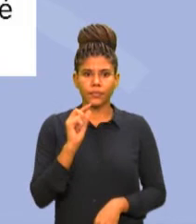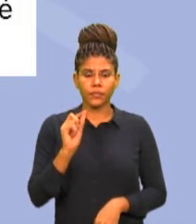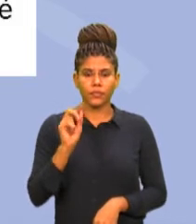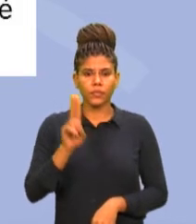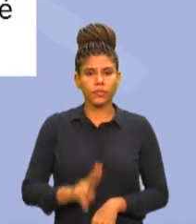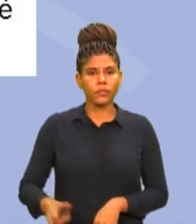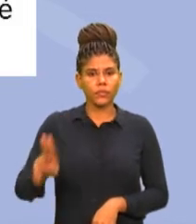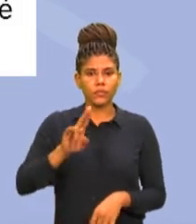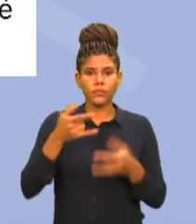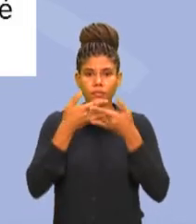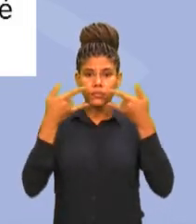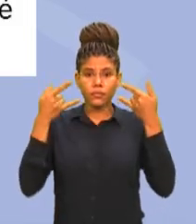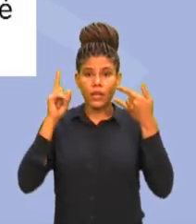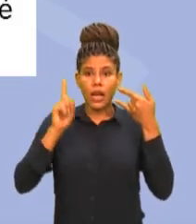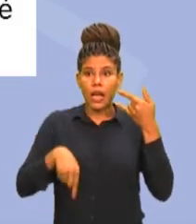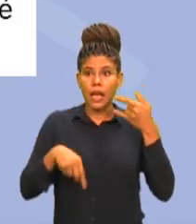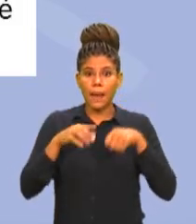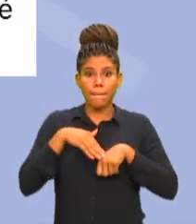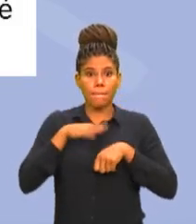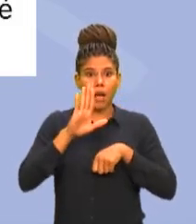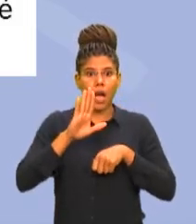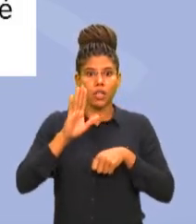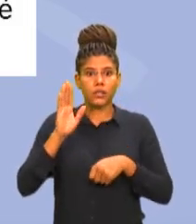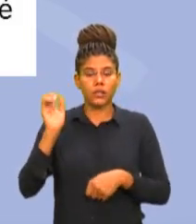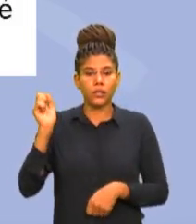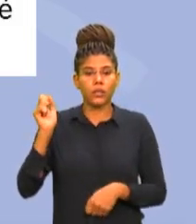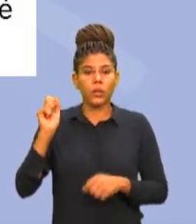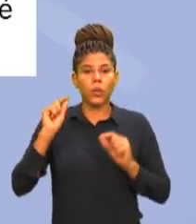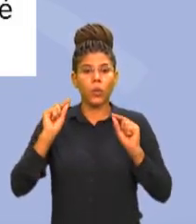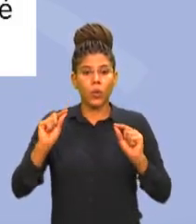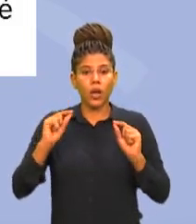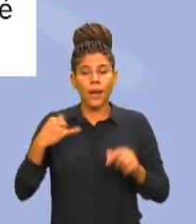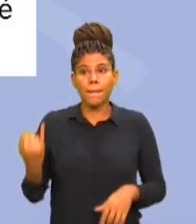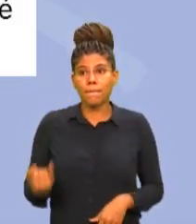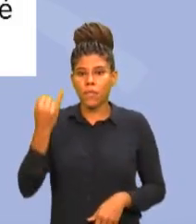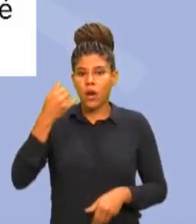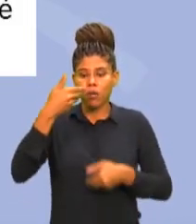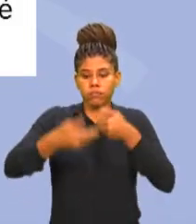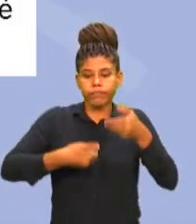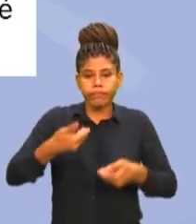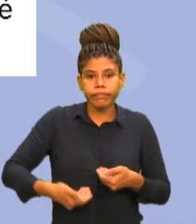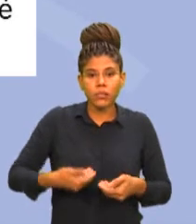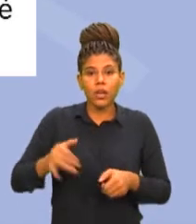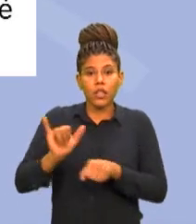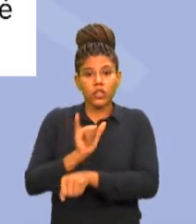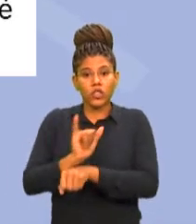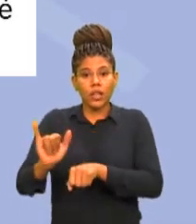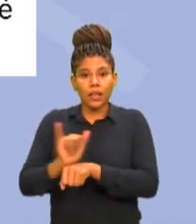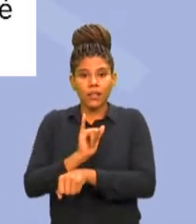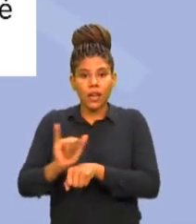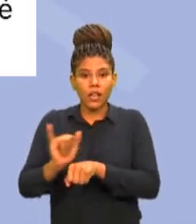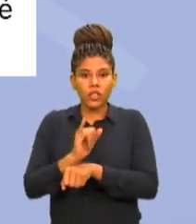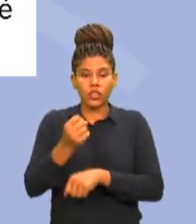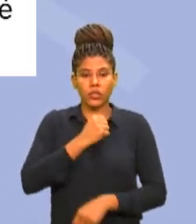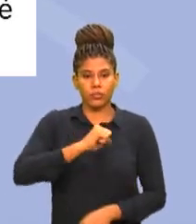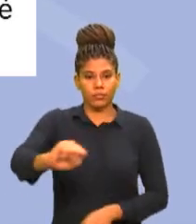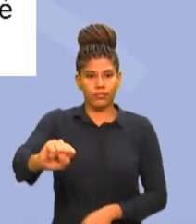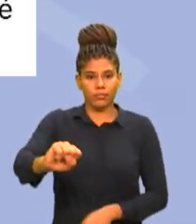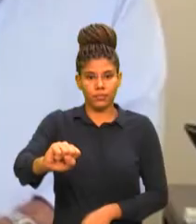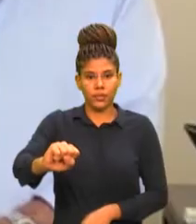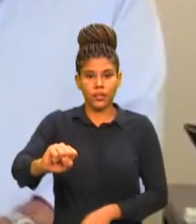é mais que um autocuidado, é proteção a quem amamos, é estratégia de prevenção coletiva e pediu o fim do